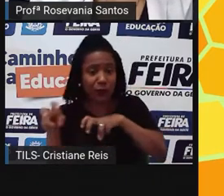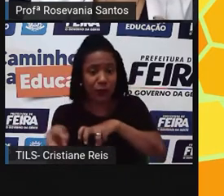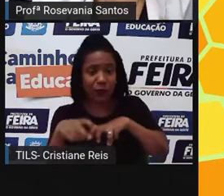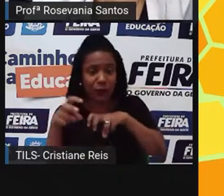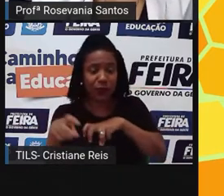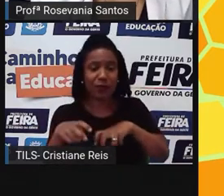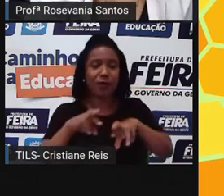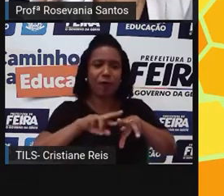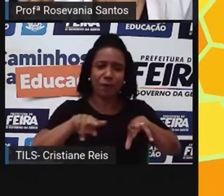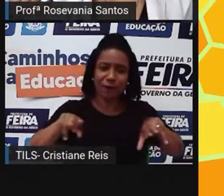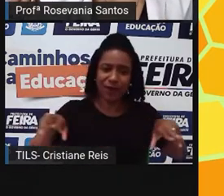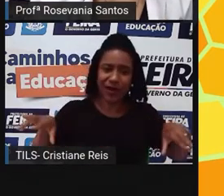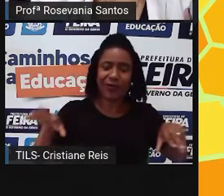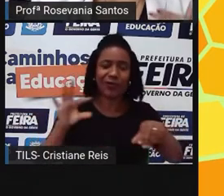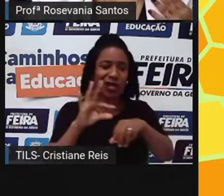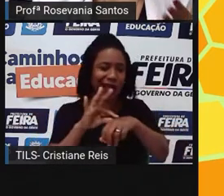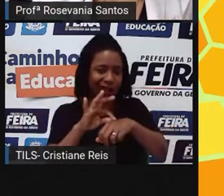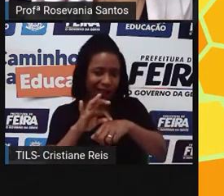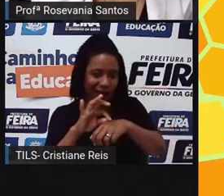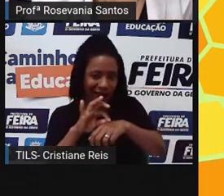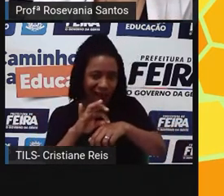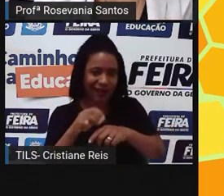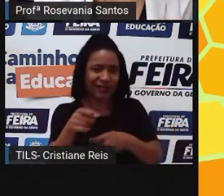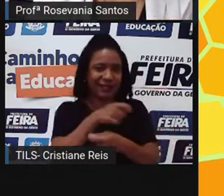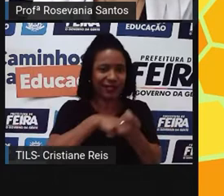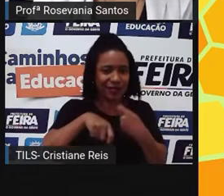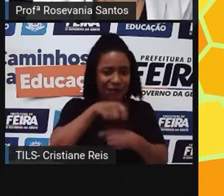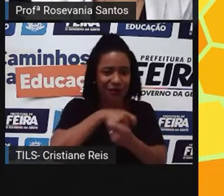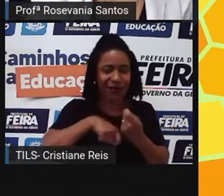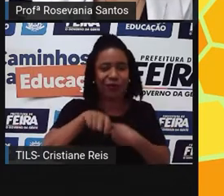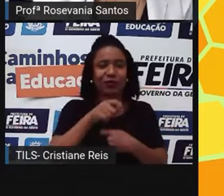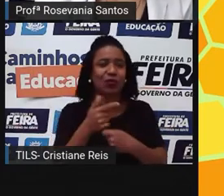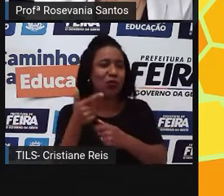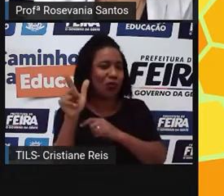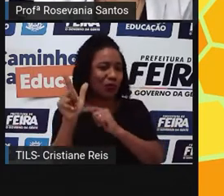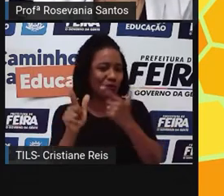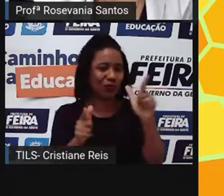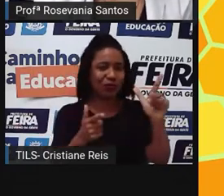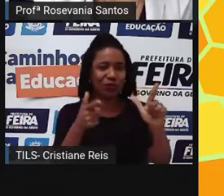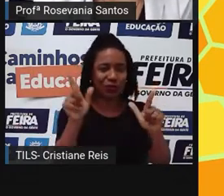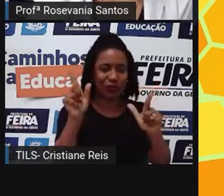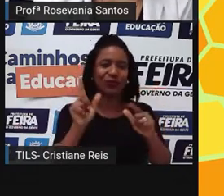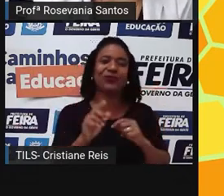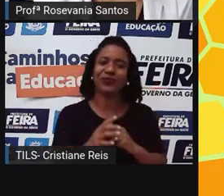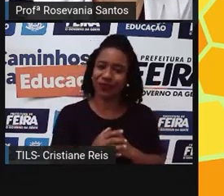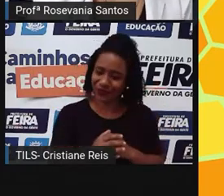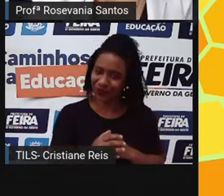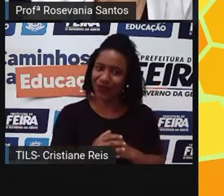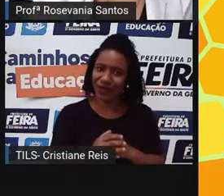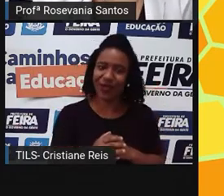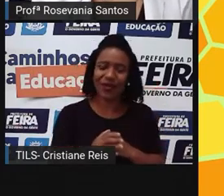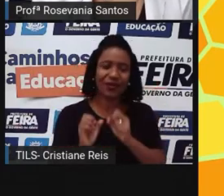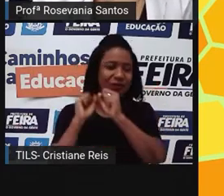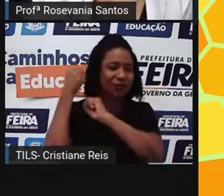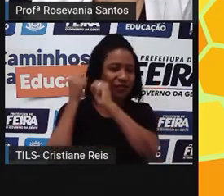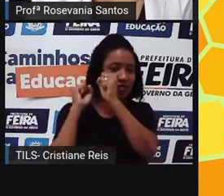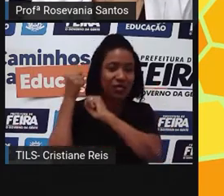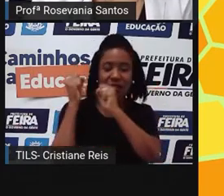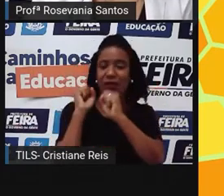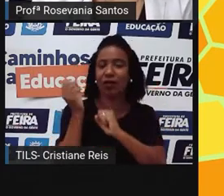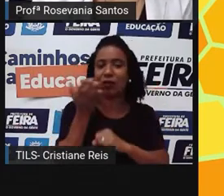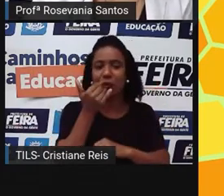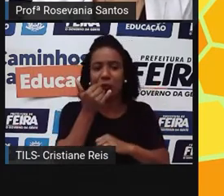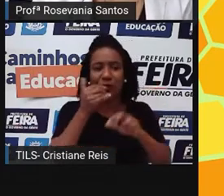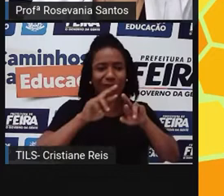Essa geração de carnes, né? Vários outros produtos industriais que levam esses tipos de proteína animal. Então, é